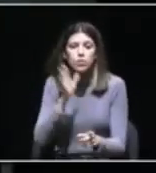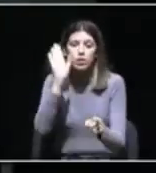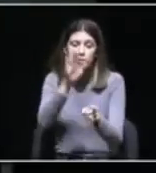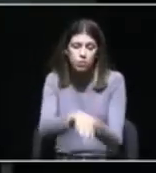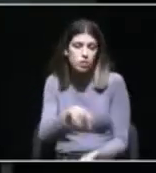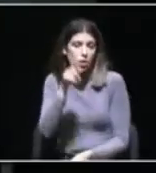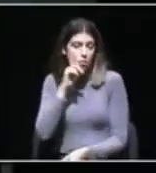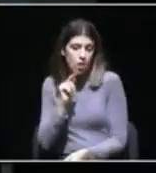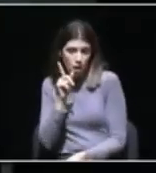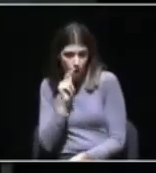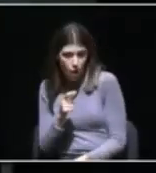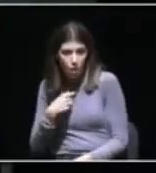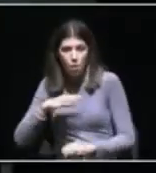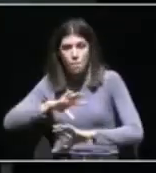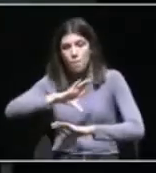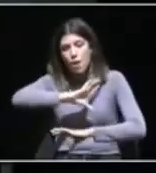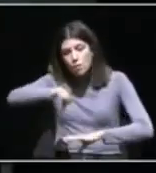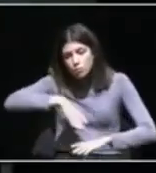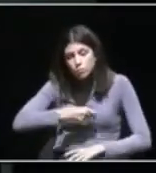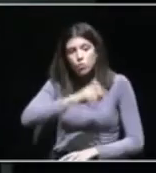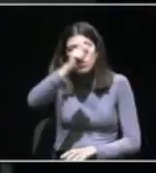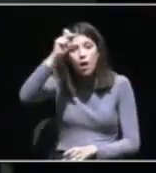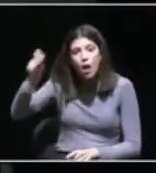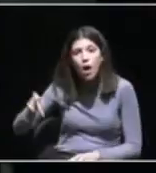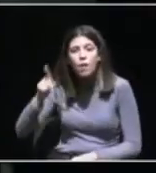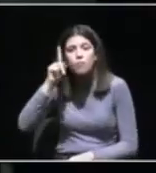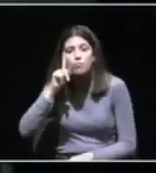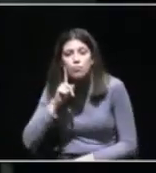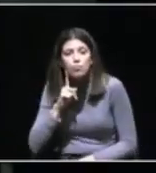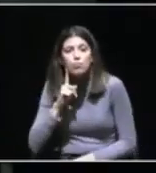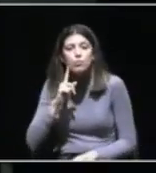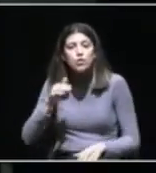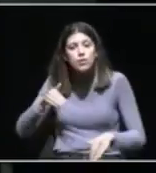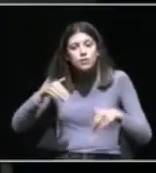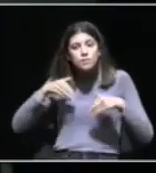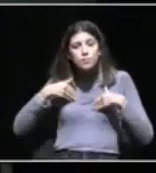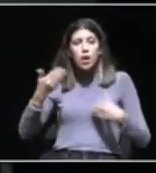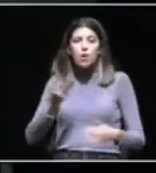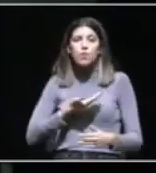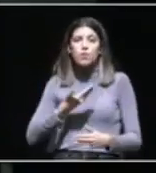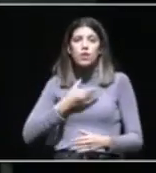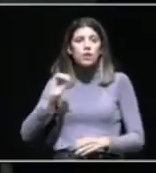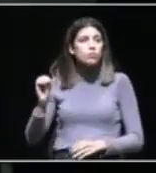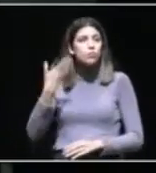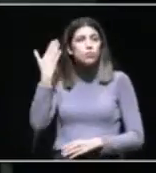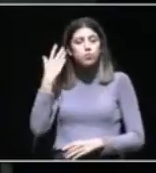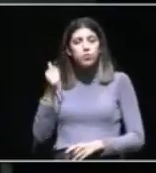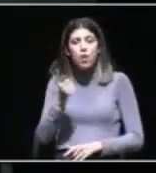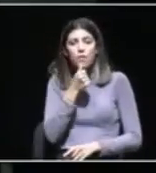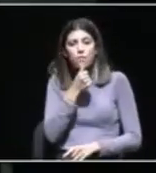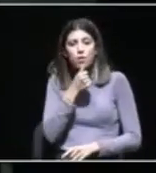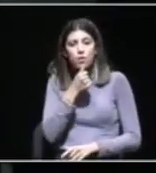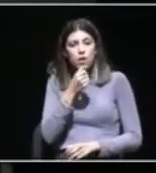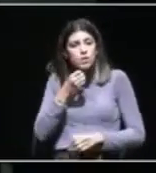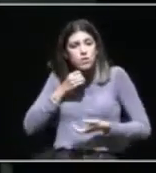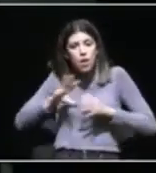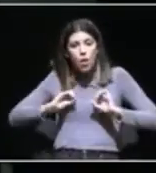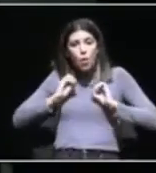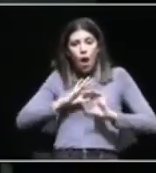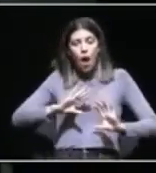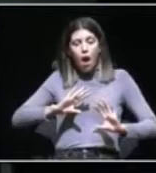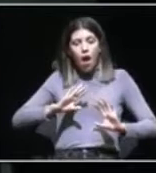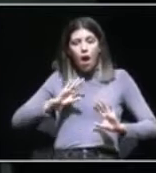Por todo o mundo, há muitas mulheres que continuam a ser privadas do direito fundamental de viverem sem violência. A nível